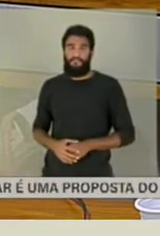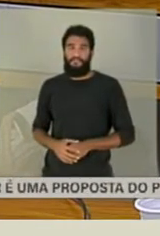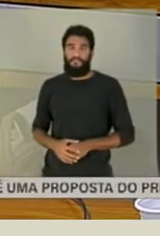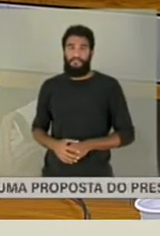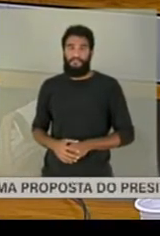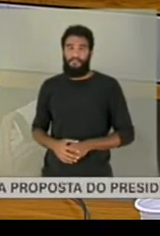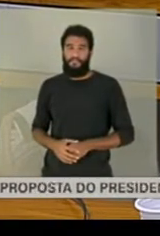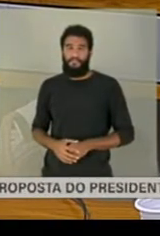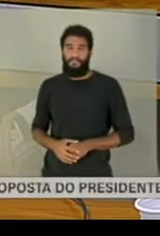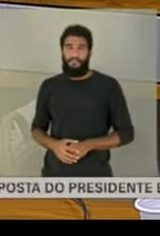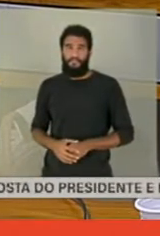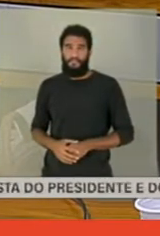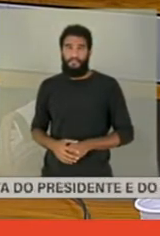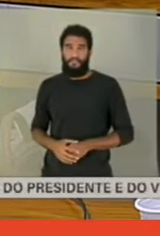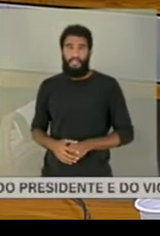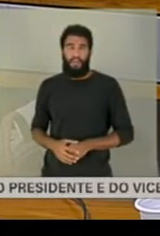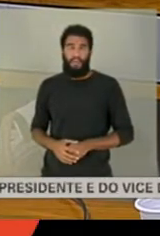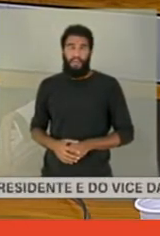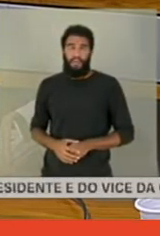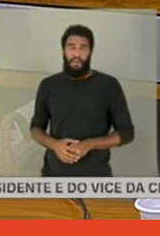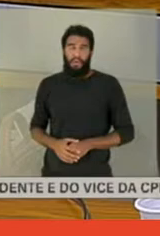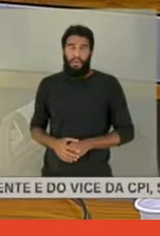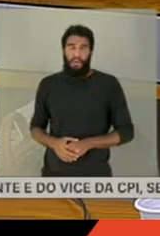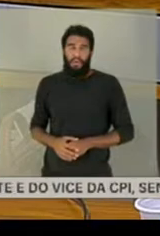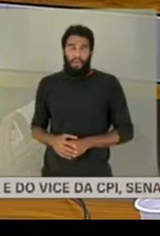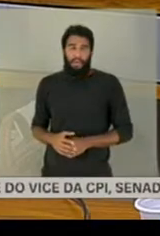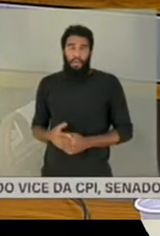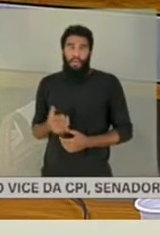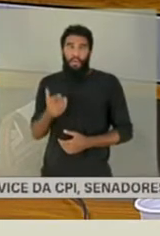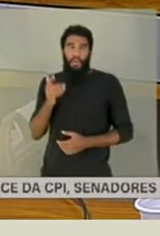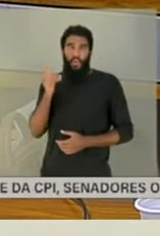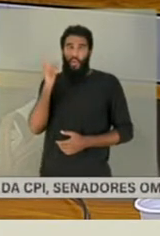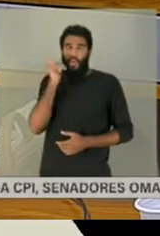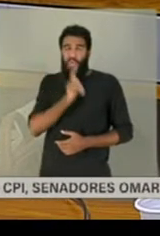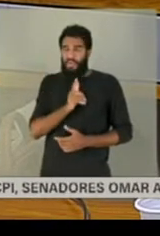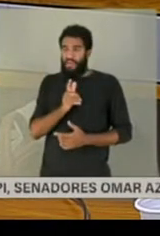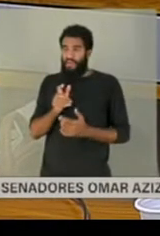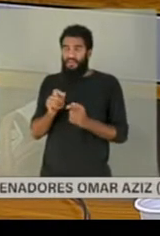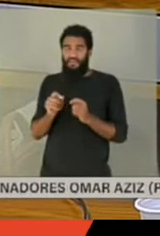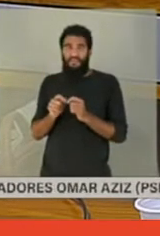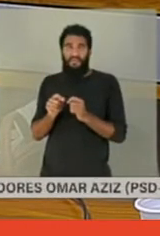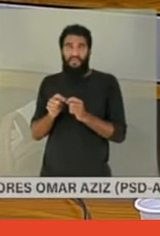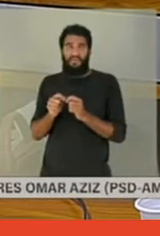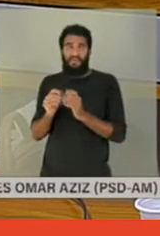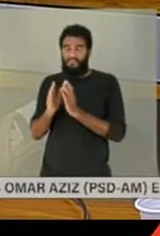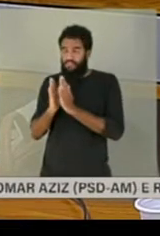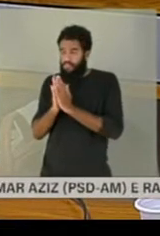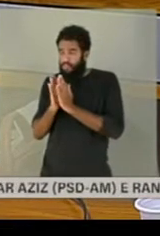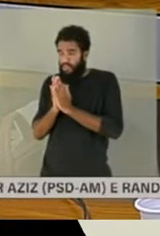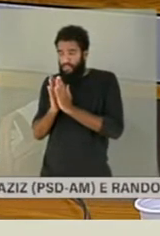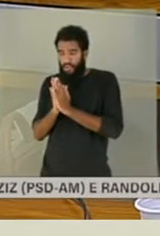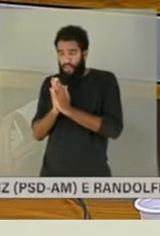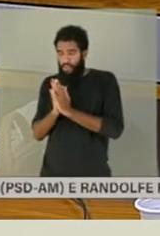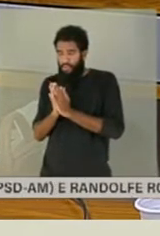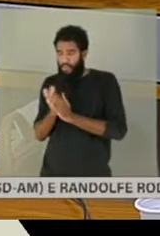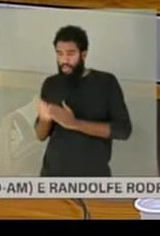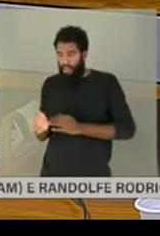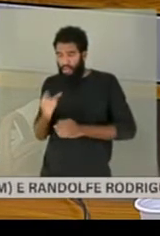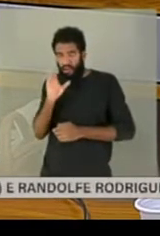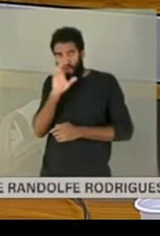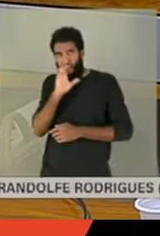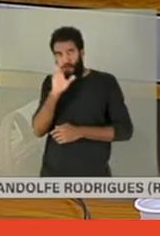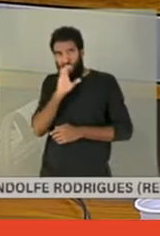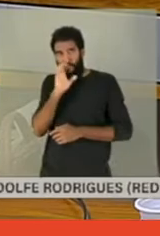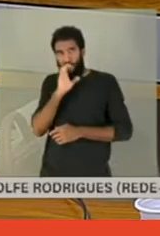E só conseguimos fazer uma oração rápida